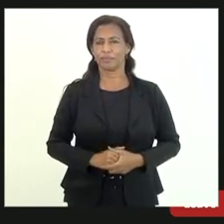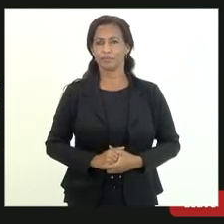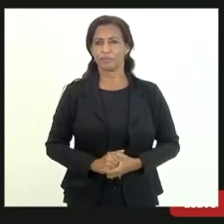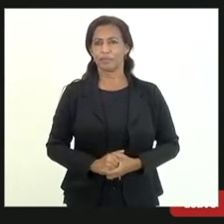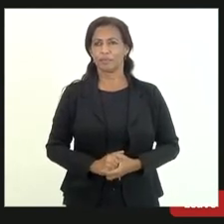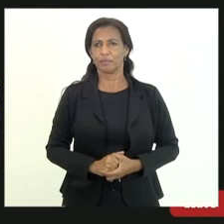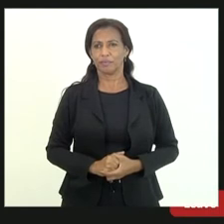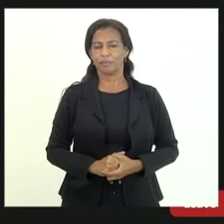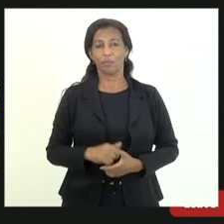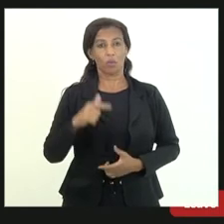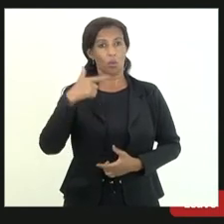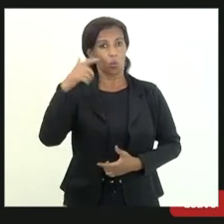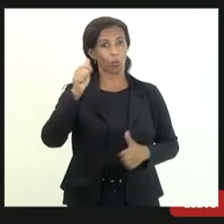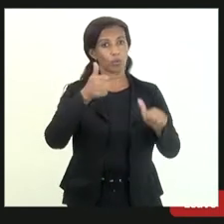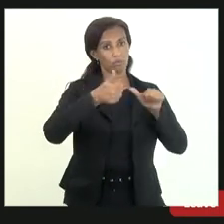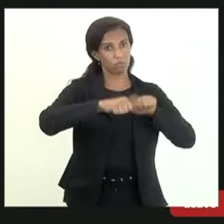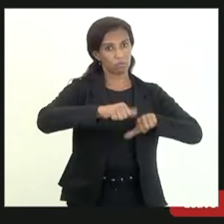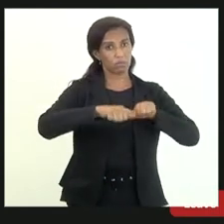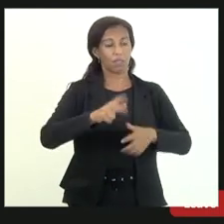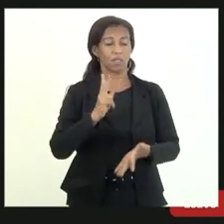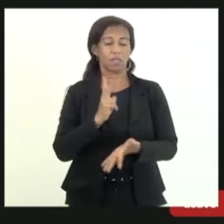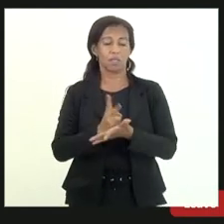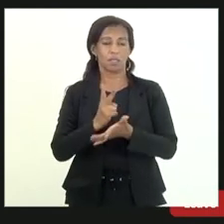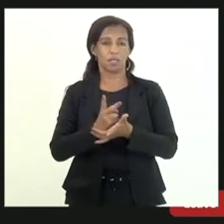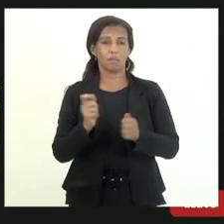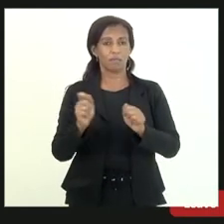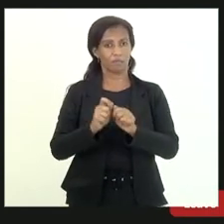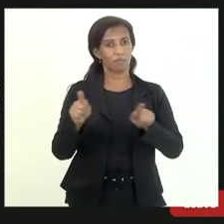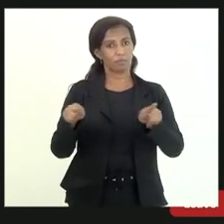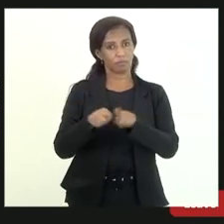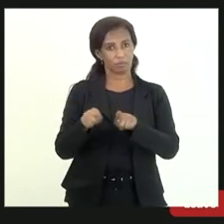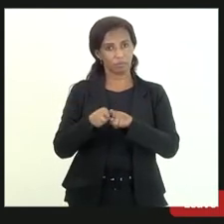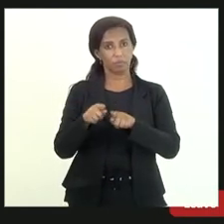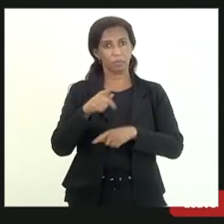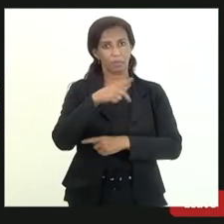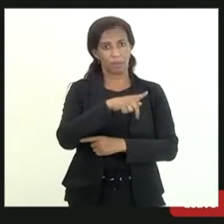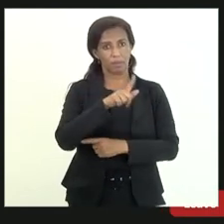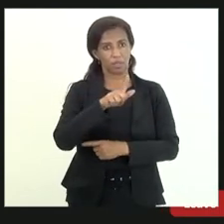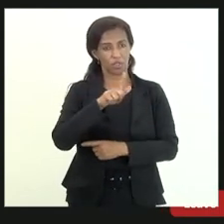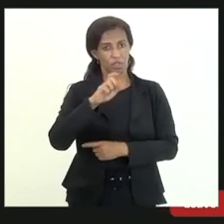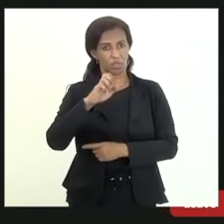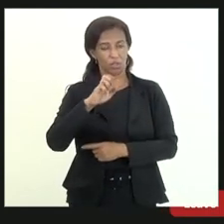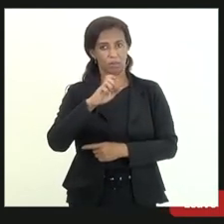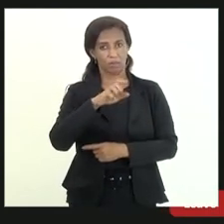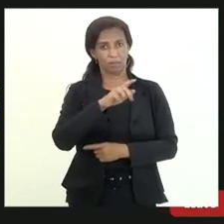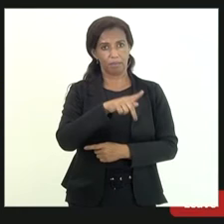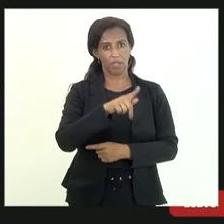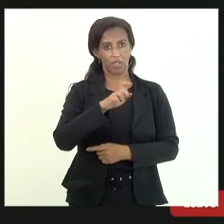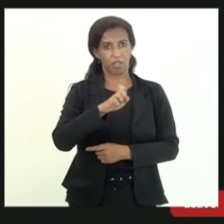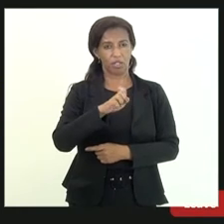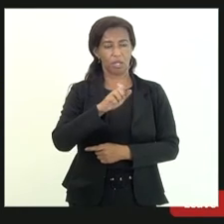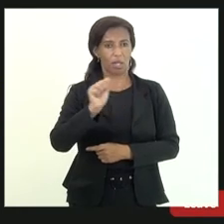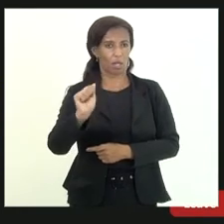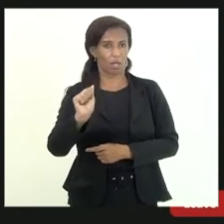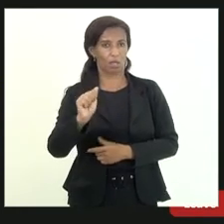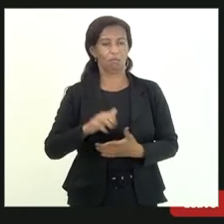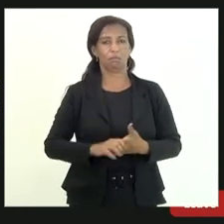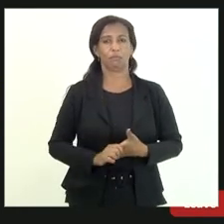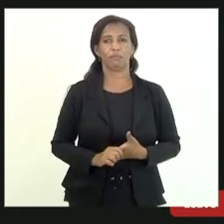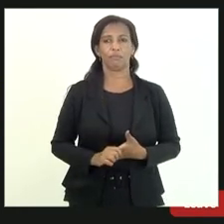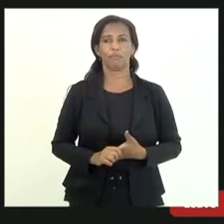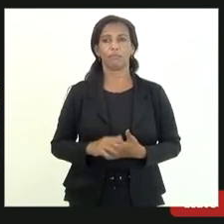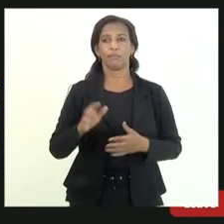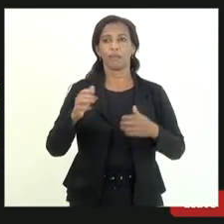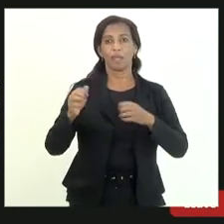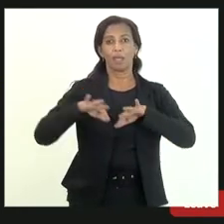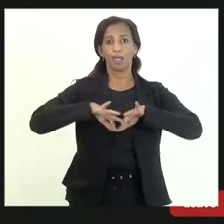outra análise que a gente sempre tenta fazer aqui na procuradoria da dívida ativa é a distinção do que